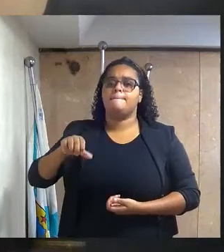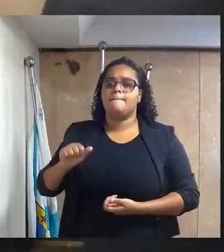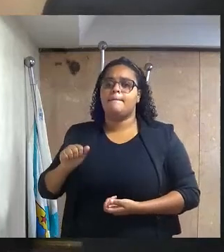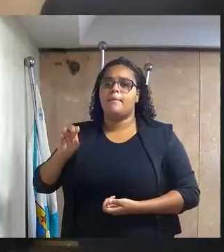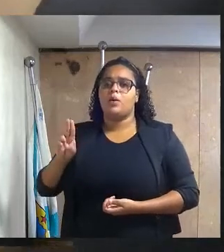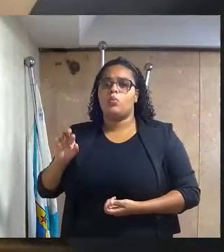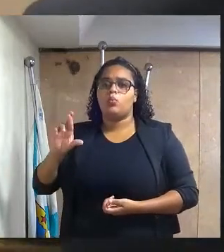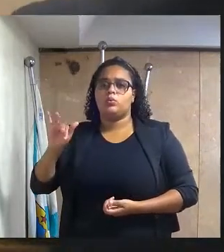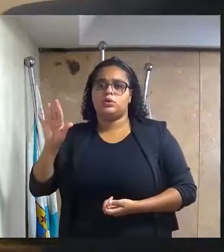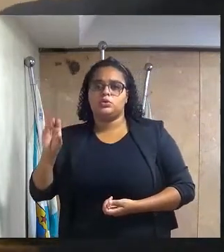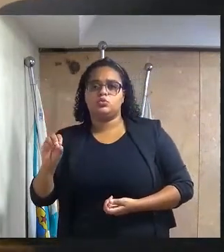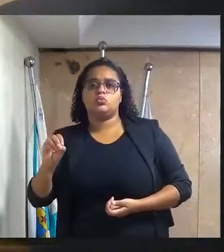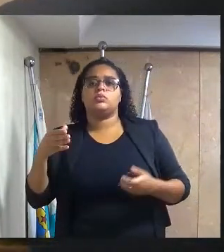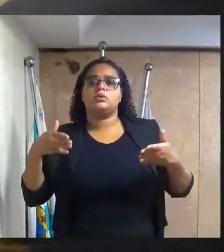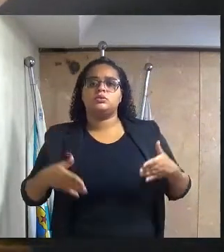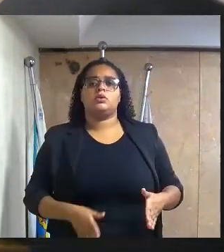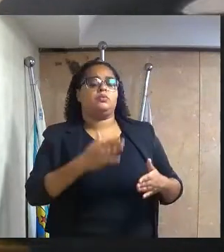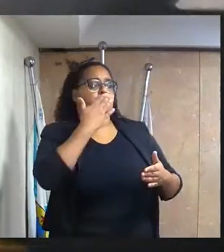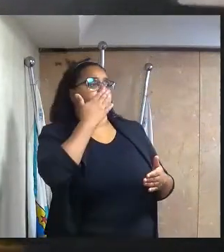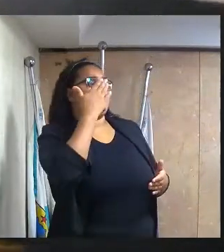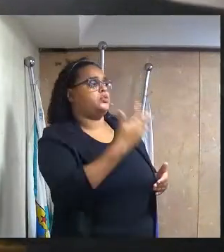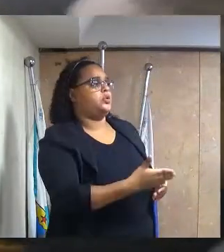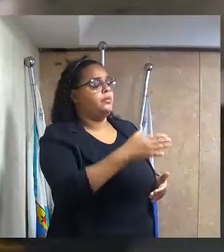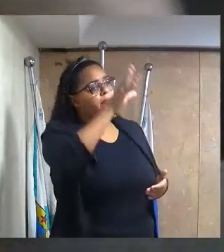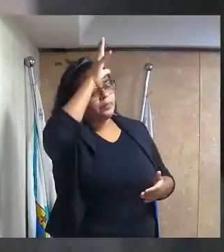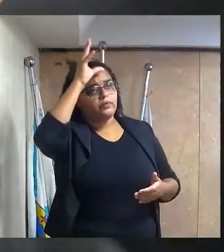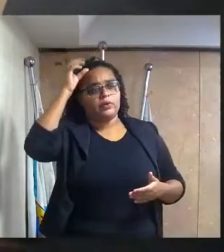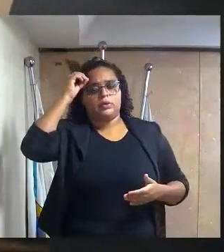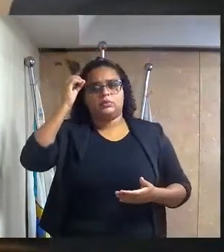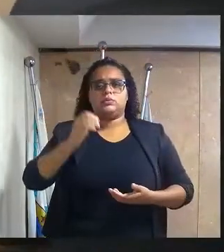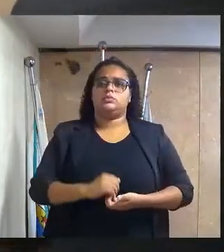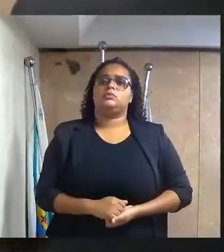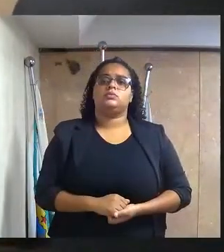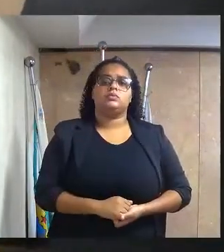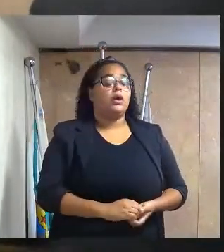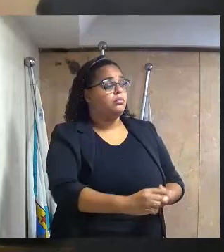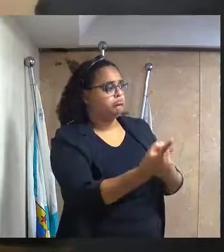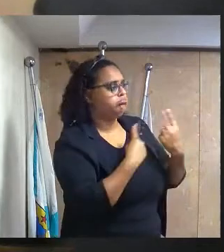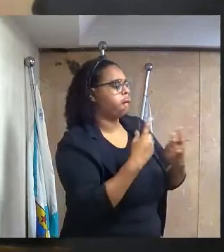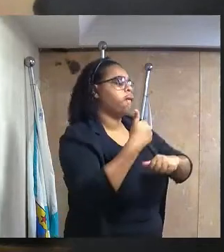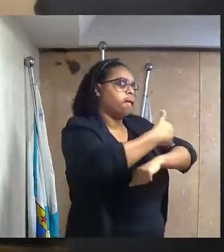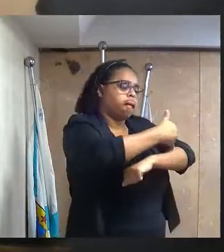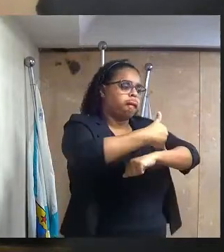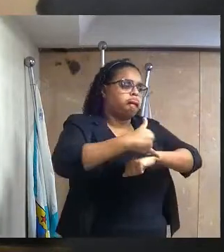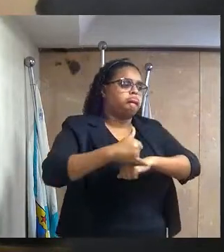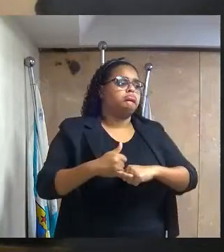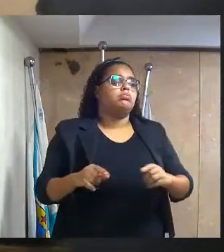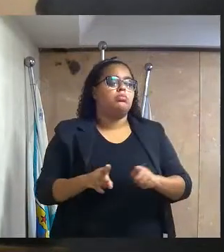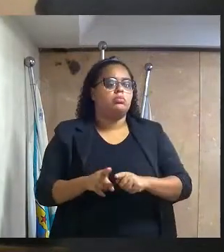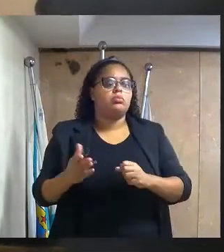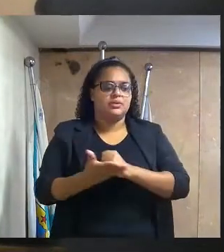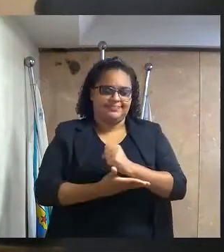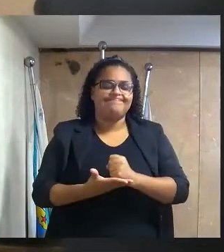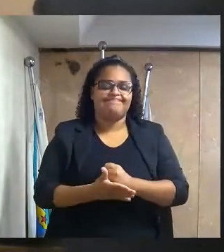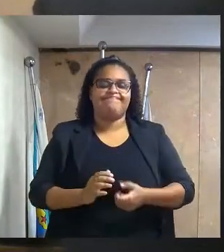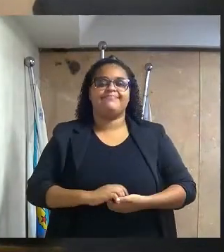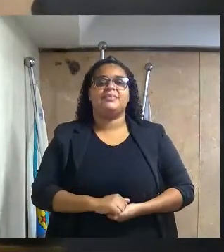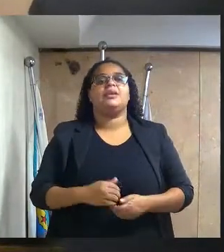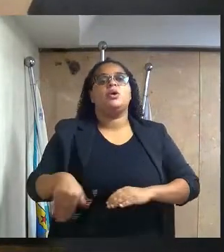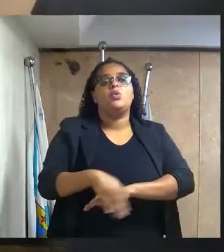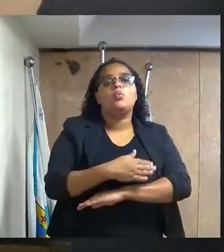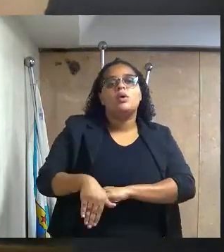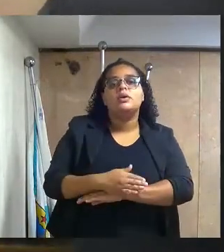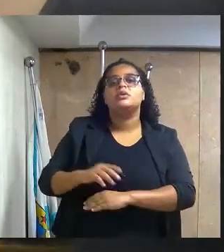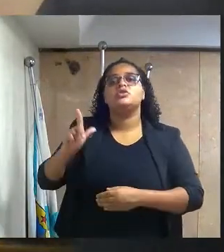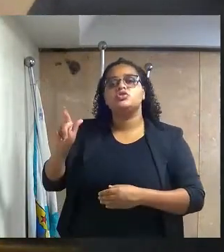Guimarães, nascimento, solicitando ao excelentíssimo senhor prefeito, pavimentação asfáltica, saneamento básico, ao longo da rua